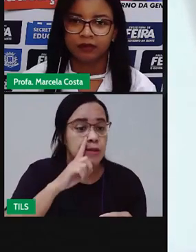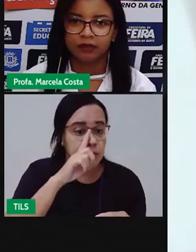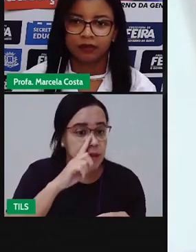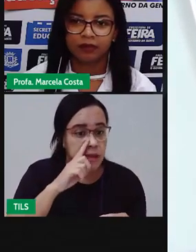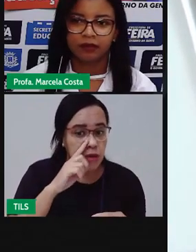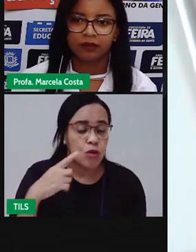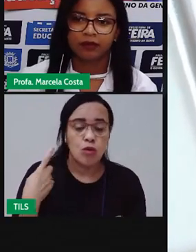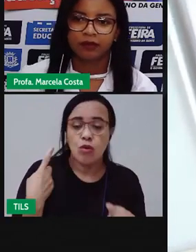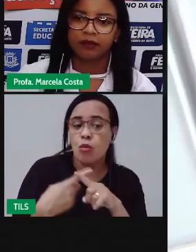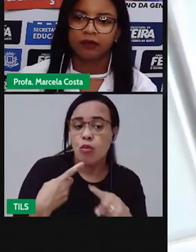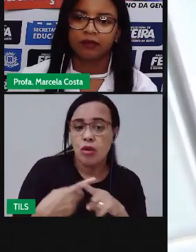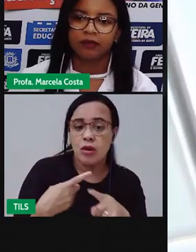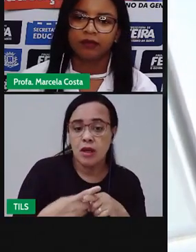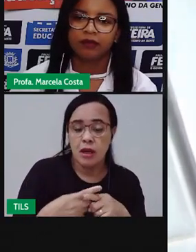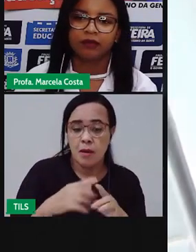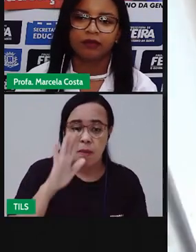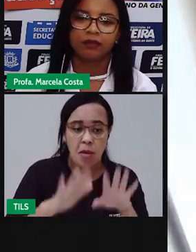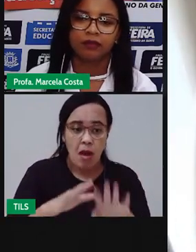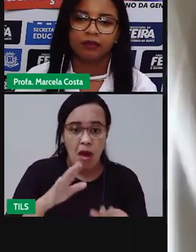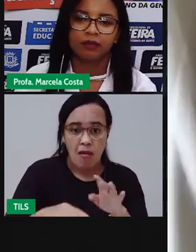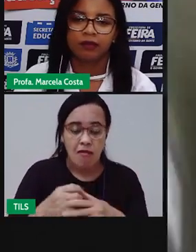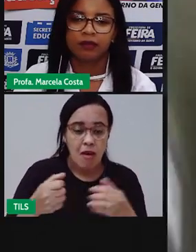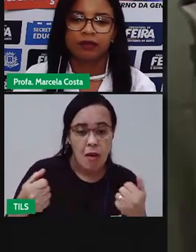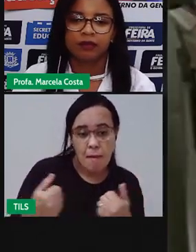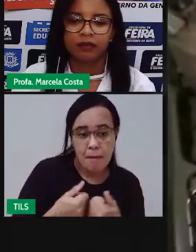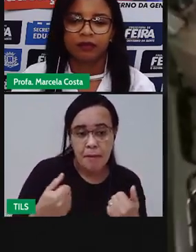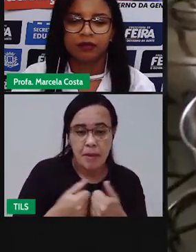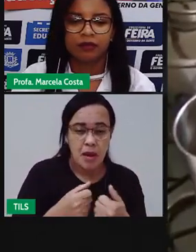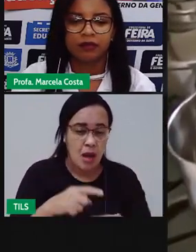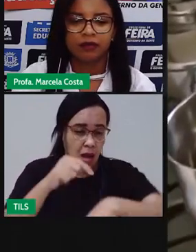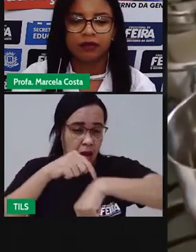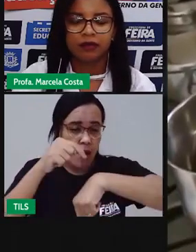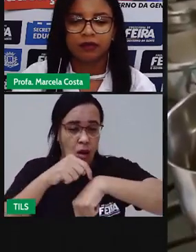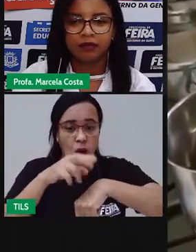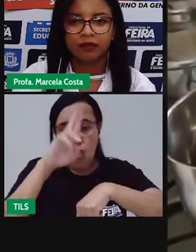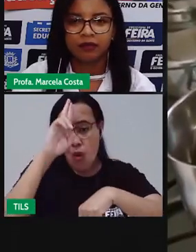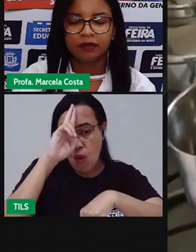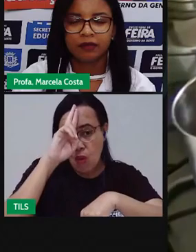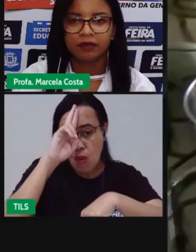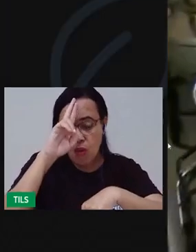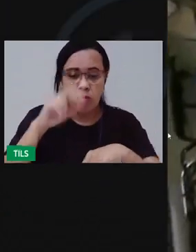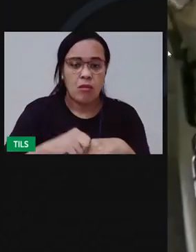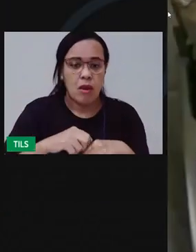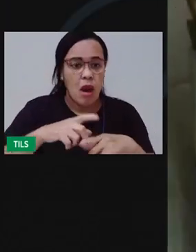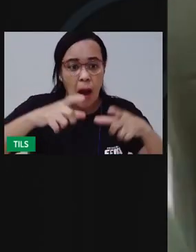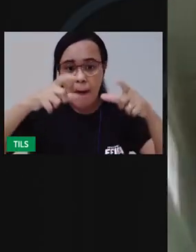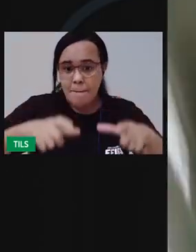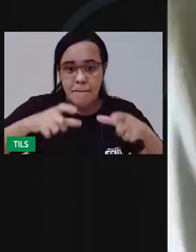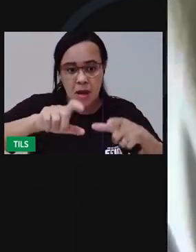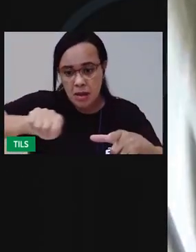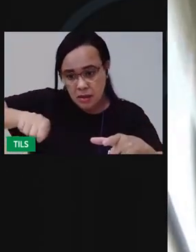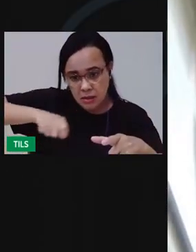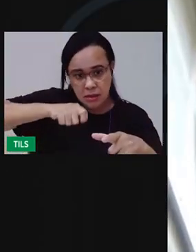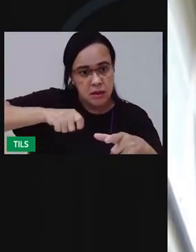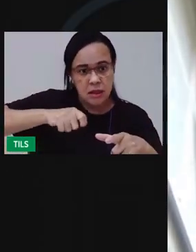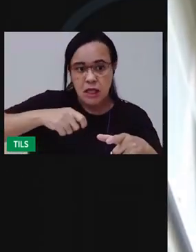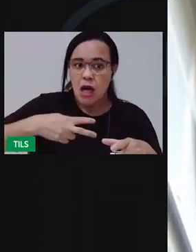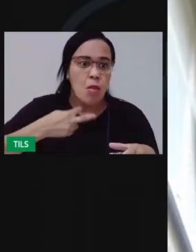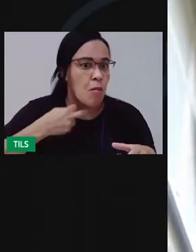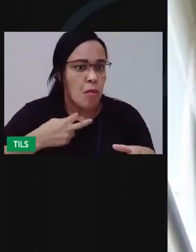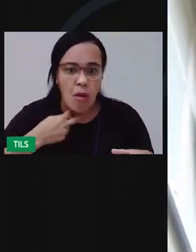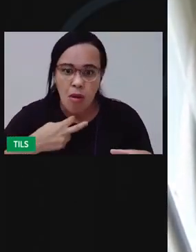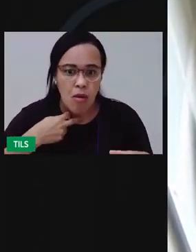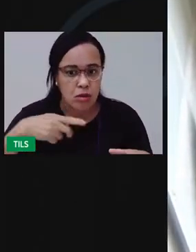quase que é a hora do almoço. Então, como você está vendo, cabo para fora. Se vem uma criança e bate,